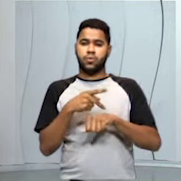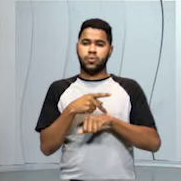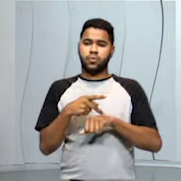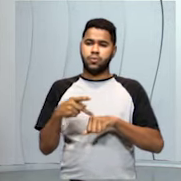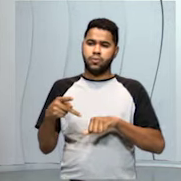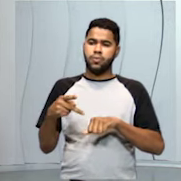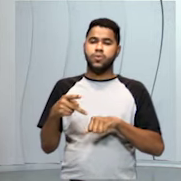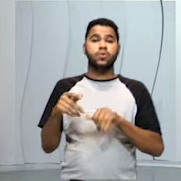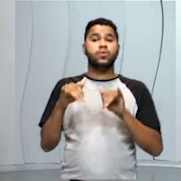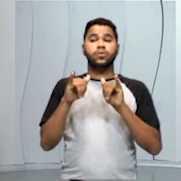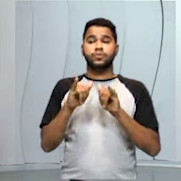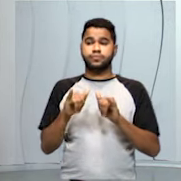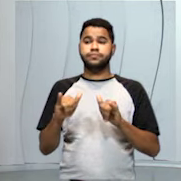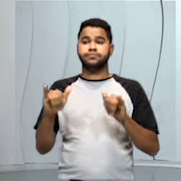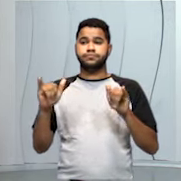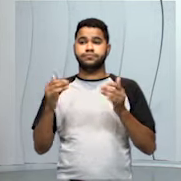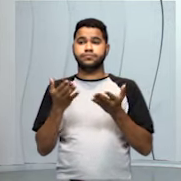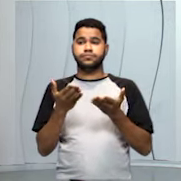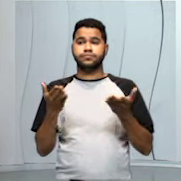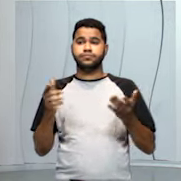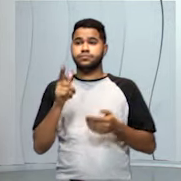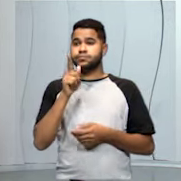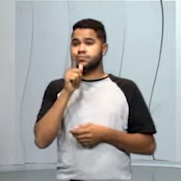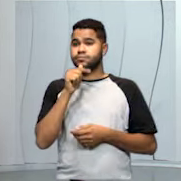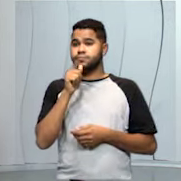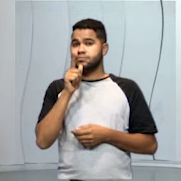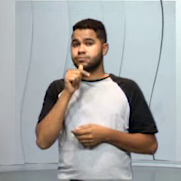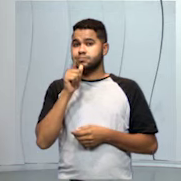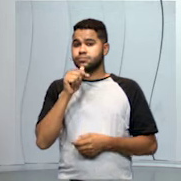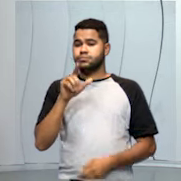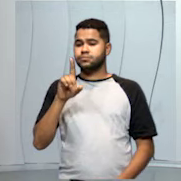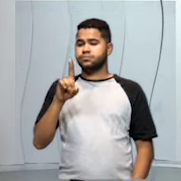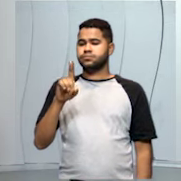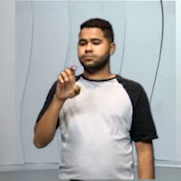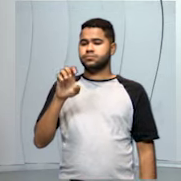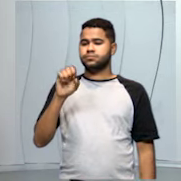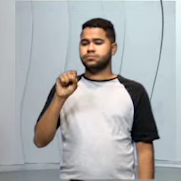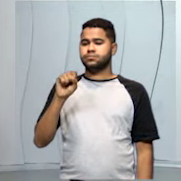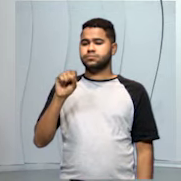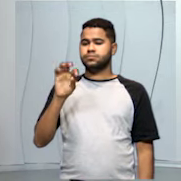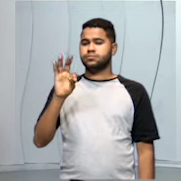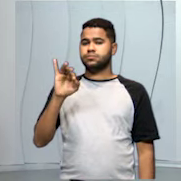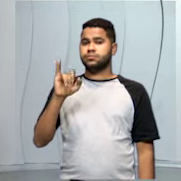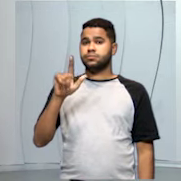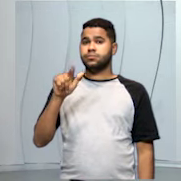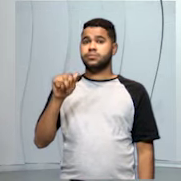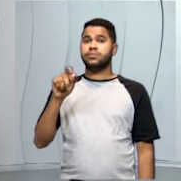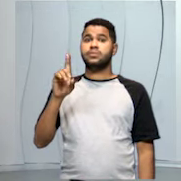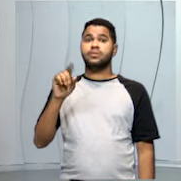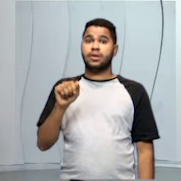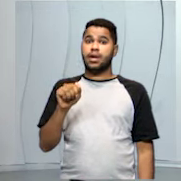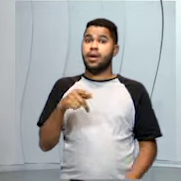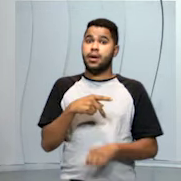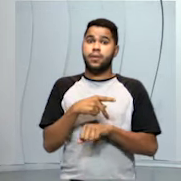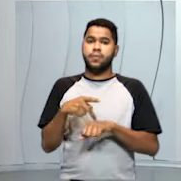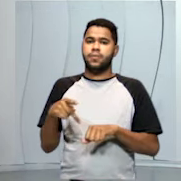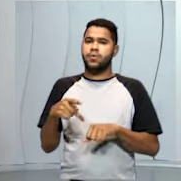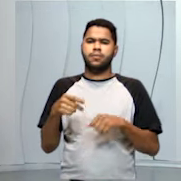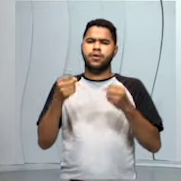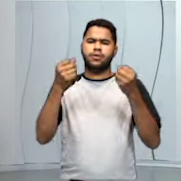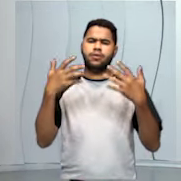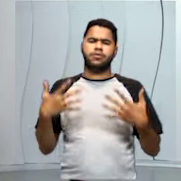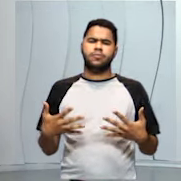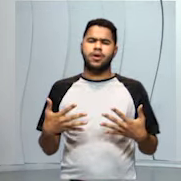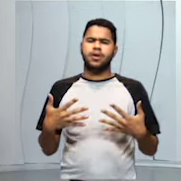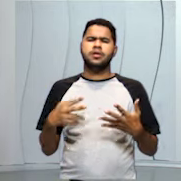eu disse para vocês que a água destilada é uma substância pura. E lá eu não expliquei o que era